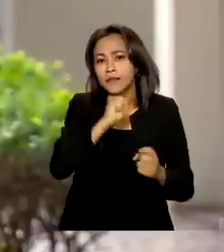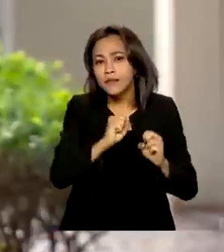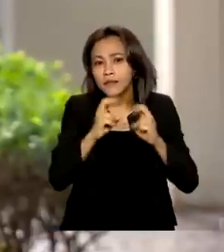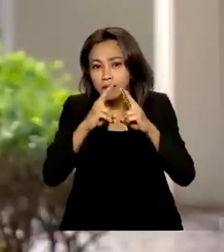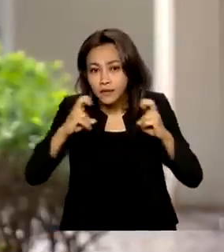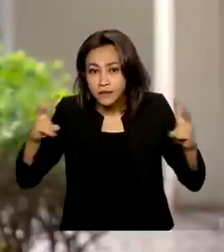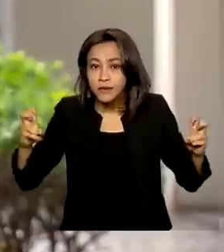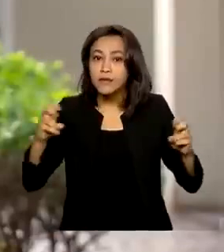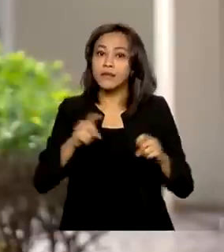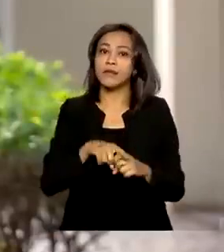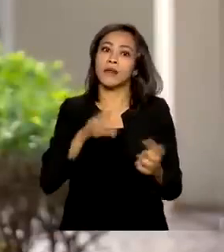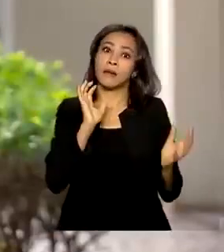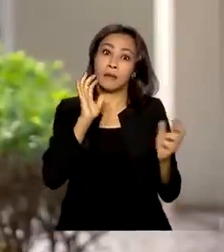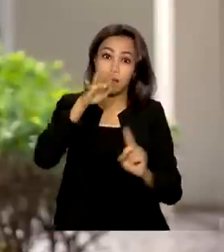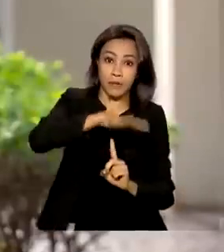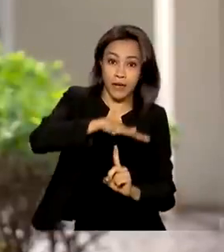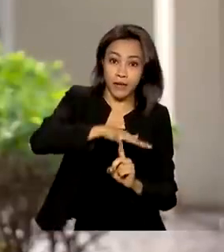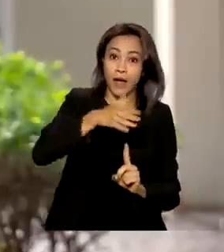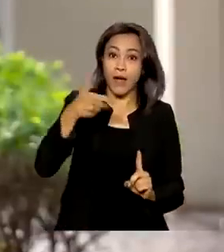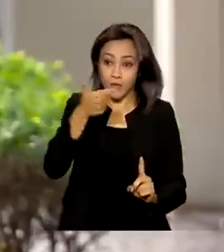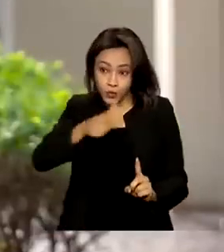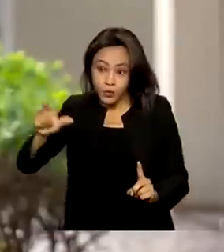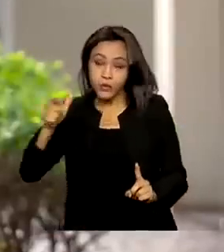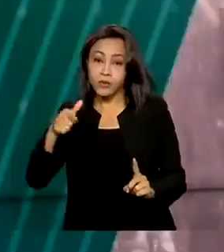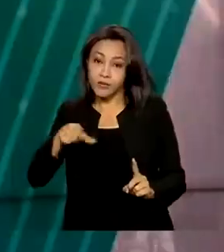serão os próximos estados a contarem com a tecnologia.